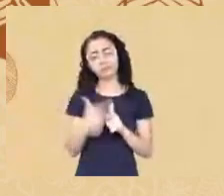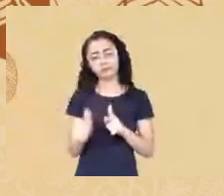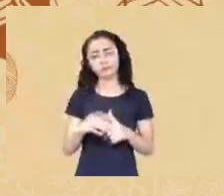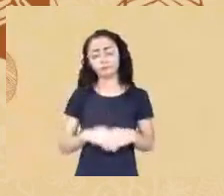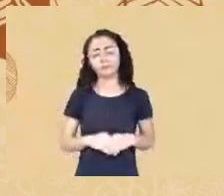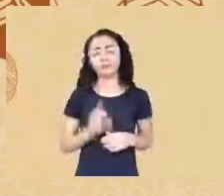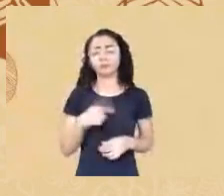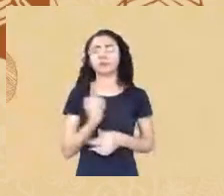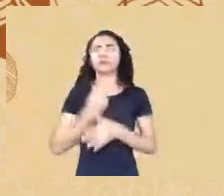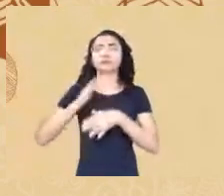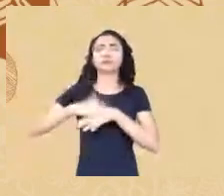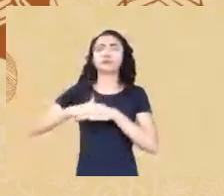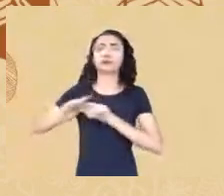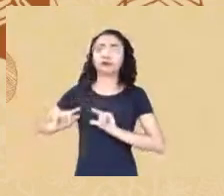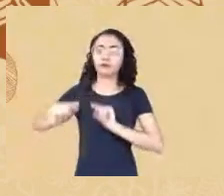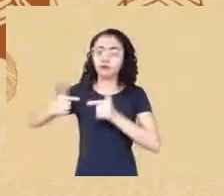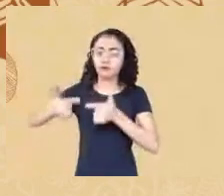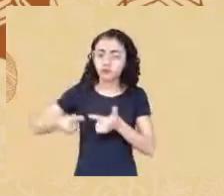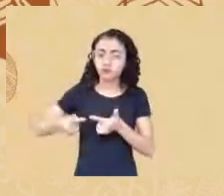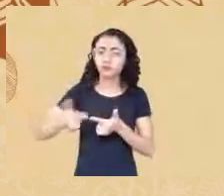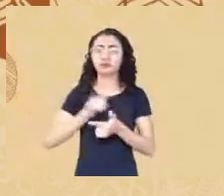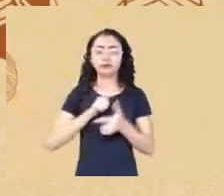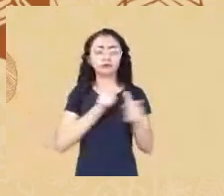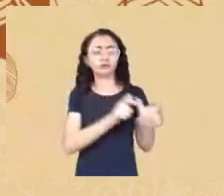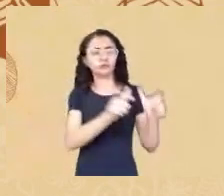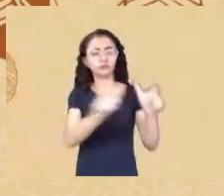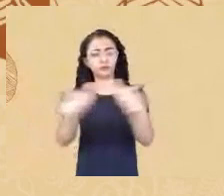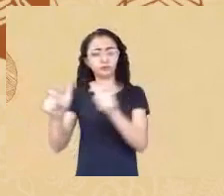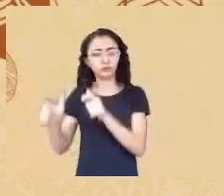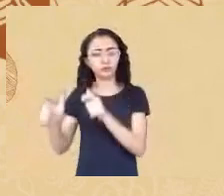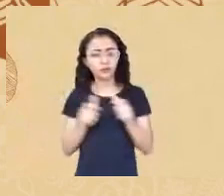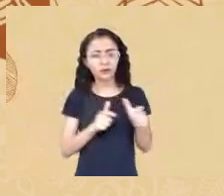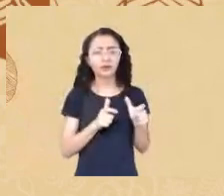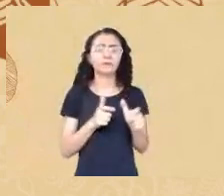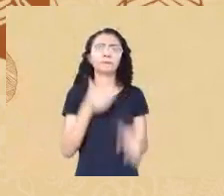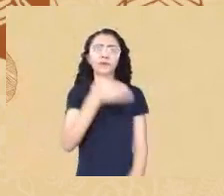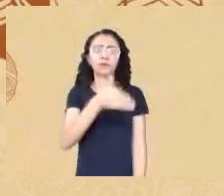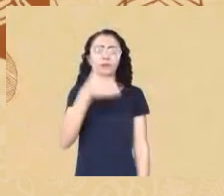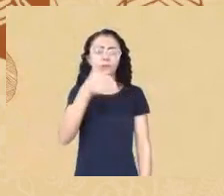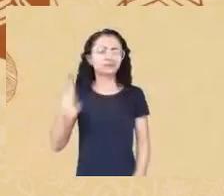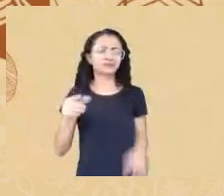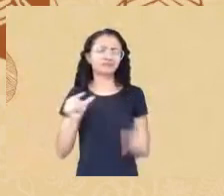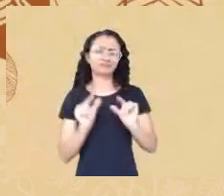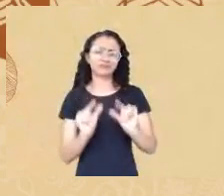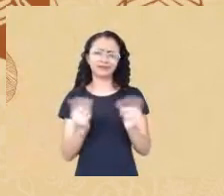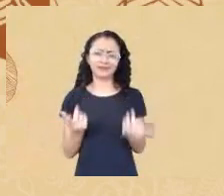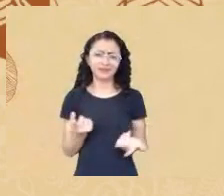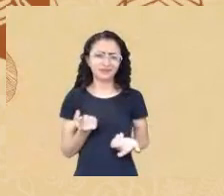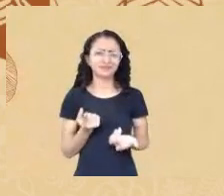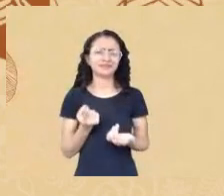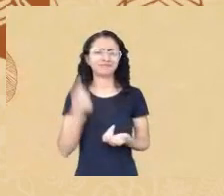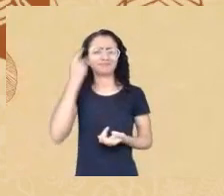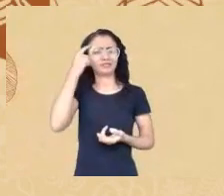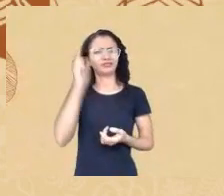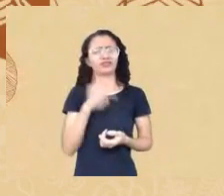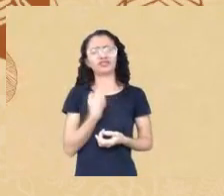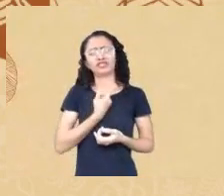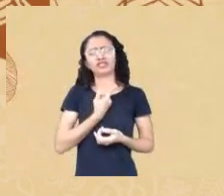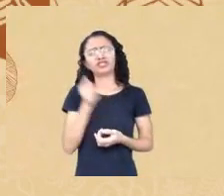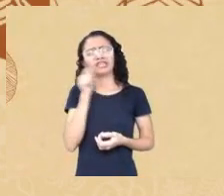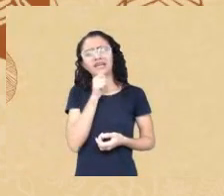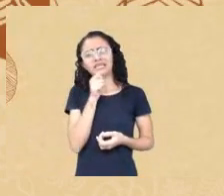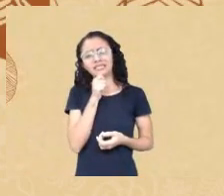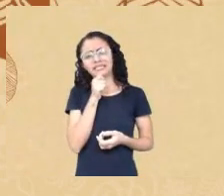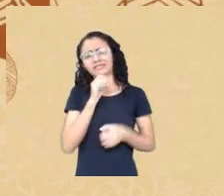sido também a partir desses locais é uma passão bem mínima e bem pequena mesmo acho que a gente está longe de alcançar mas nós pretendemos